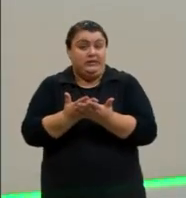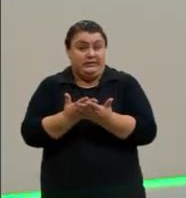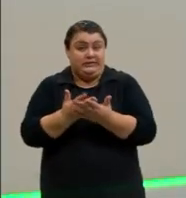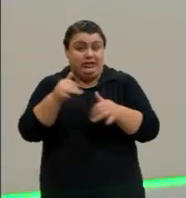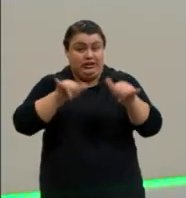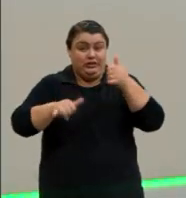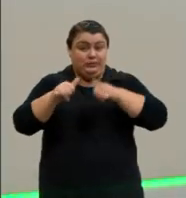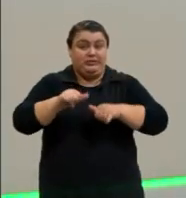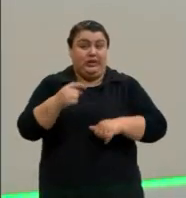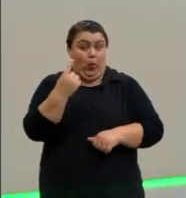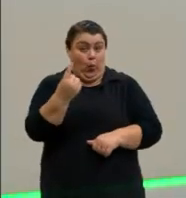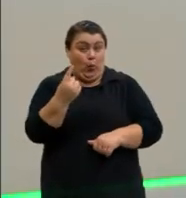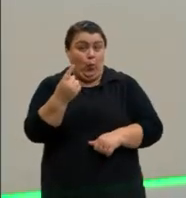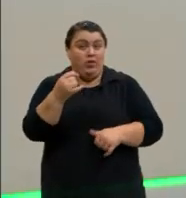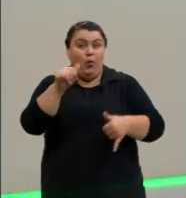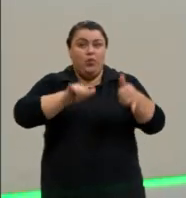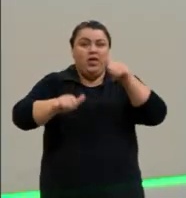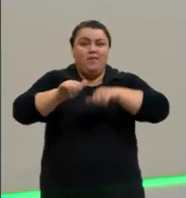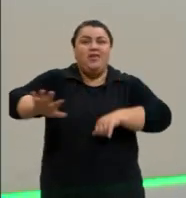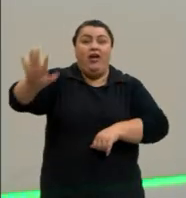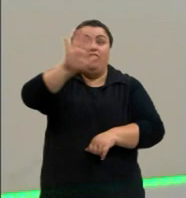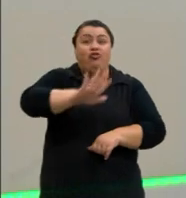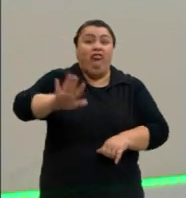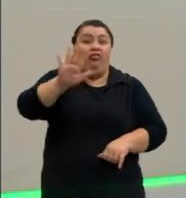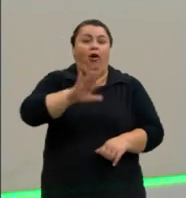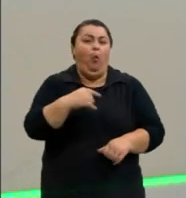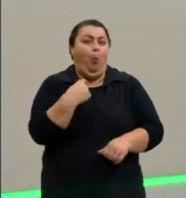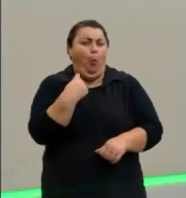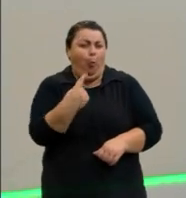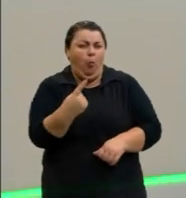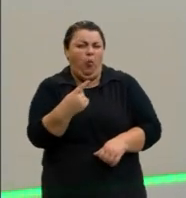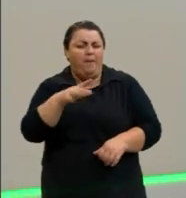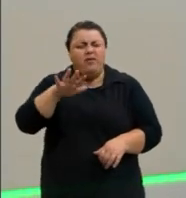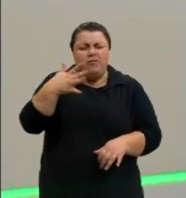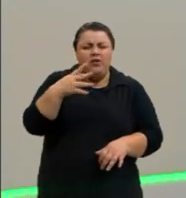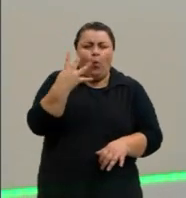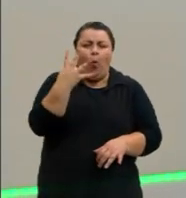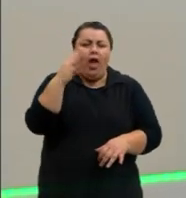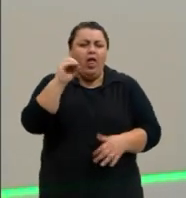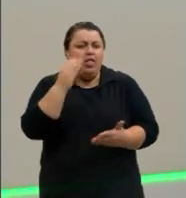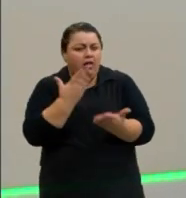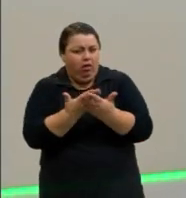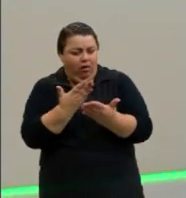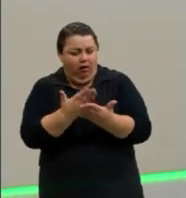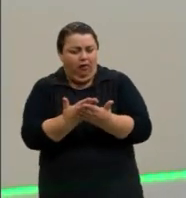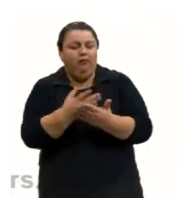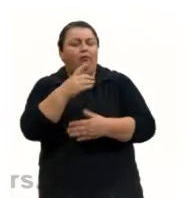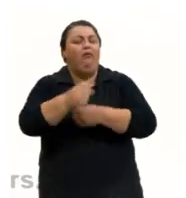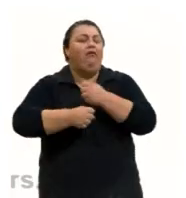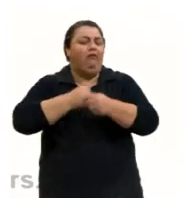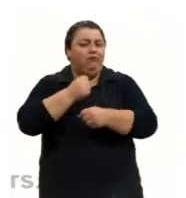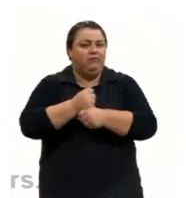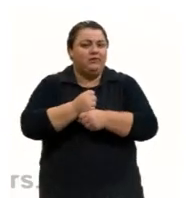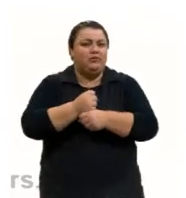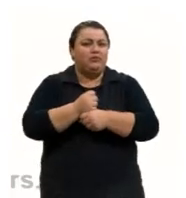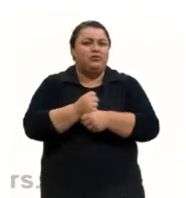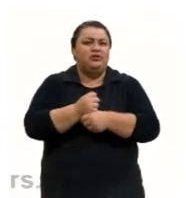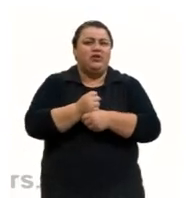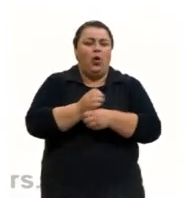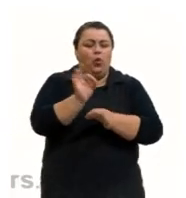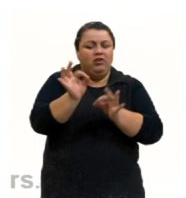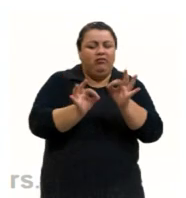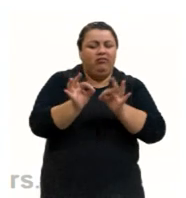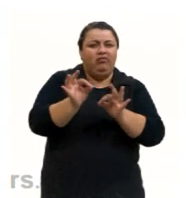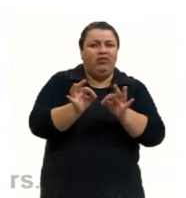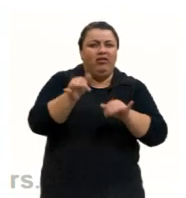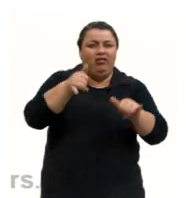Química Geral 1. Nós vamos trabalhar em torno de quase 40 aulas durante o ano, divididos entre Química